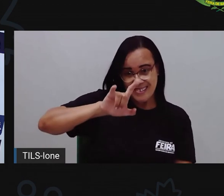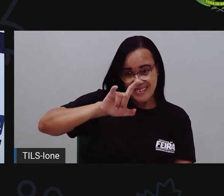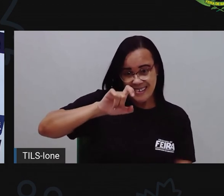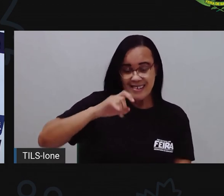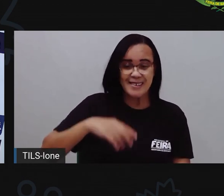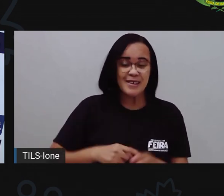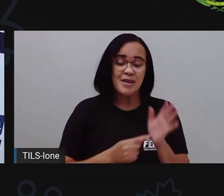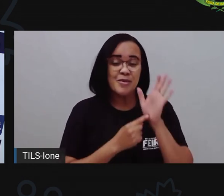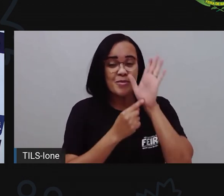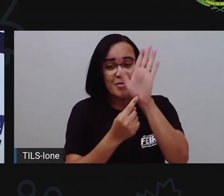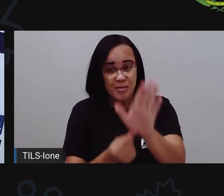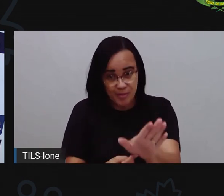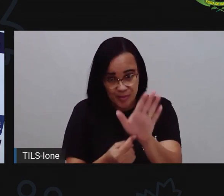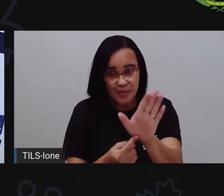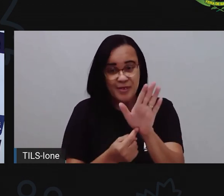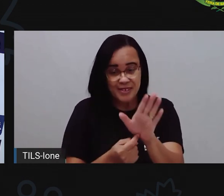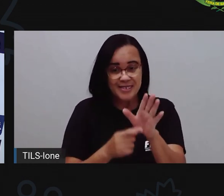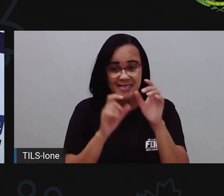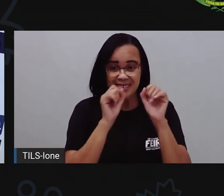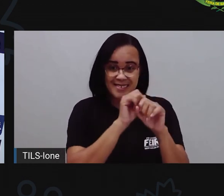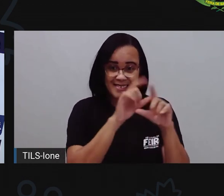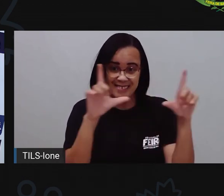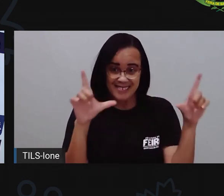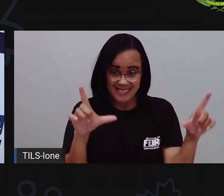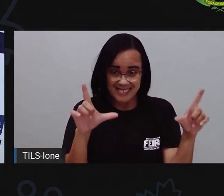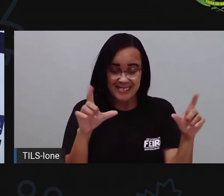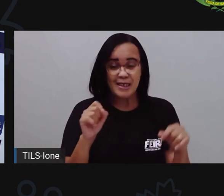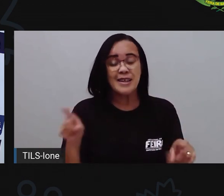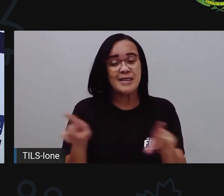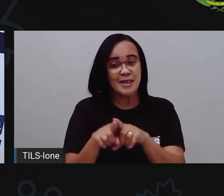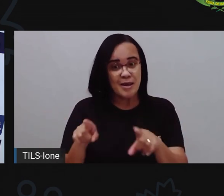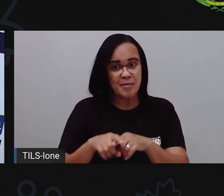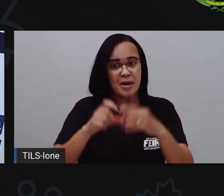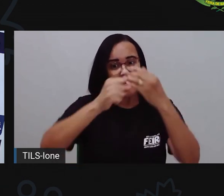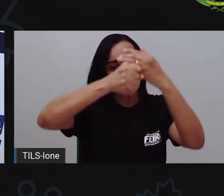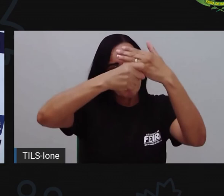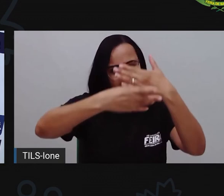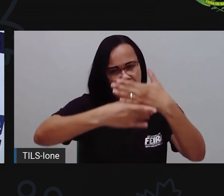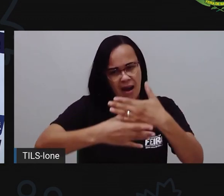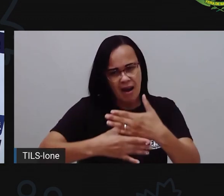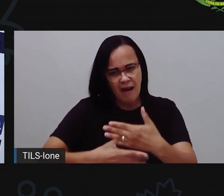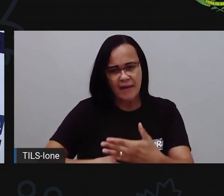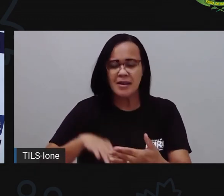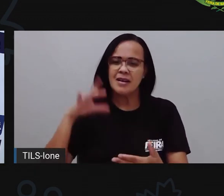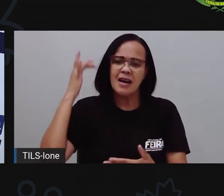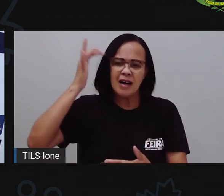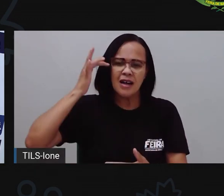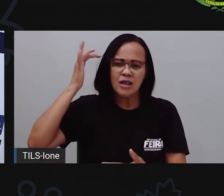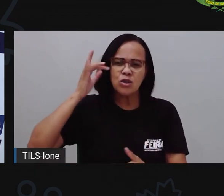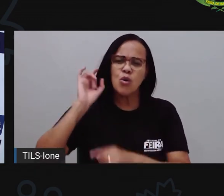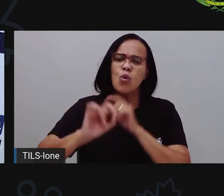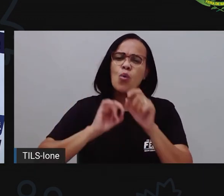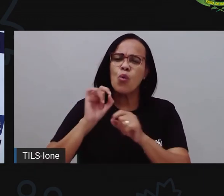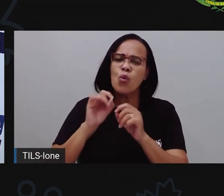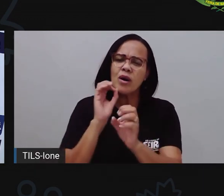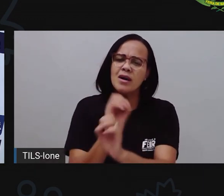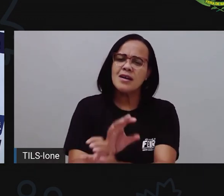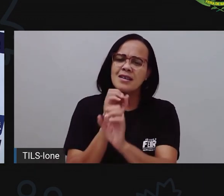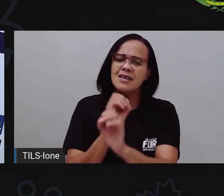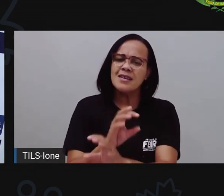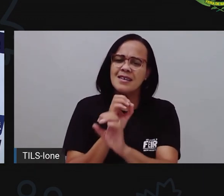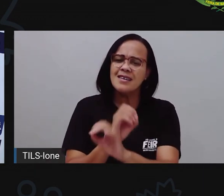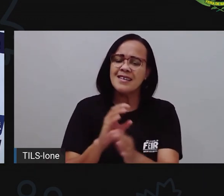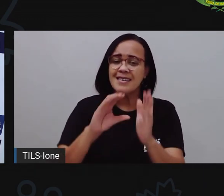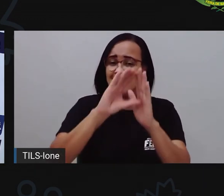autorretrato de vocês, né? Coloquem no chat o é que vocês acharam dessa aula, né? Como é que... Quais são suas